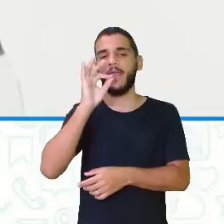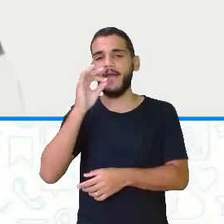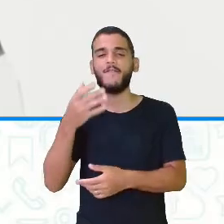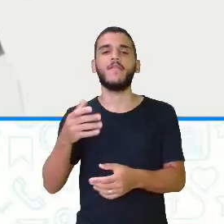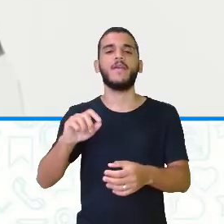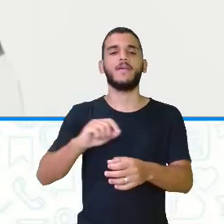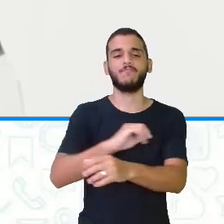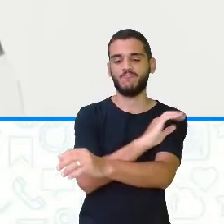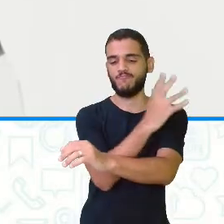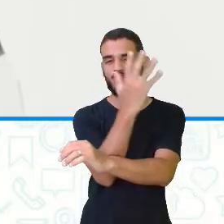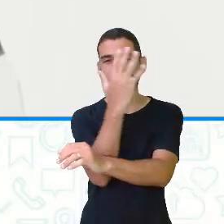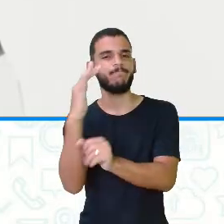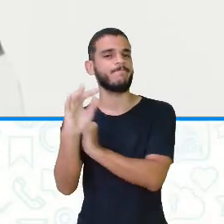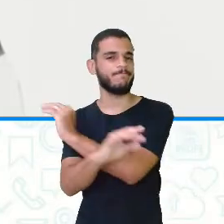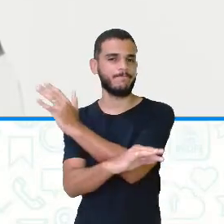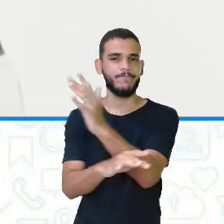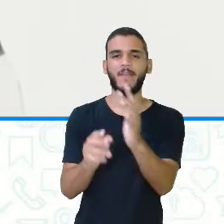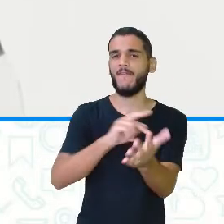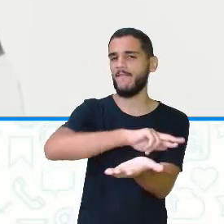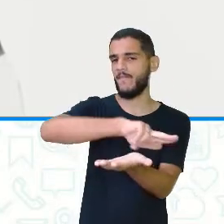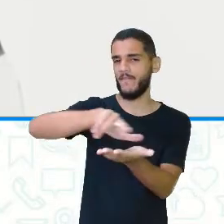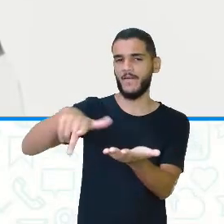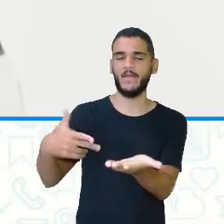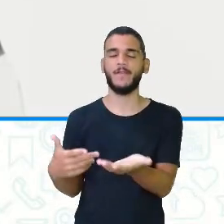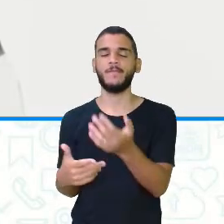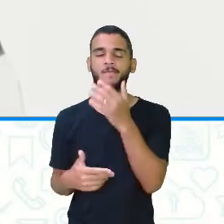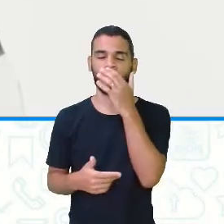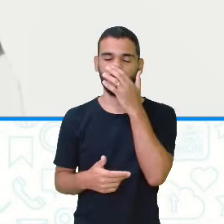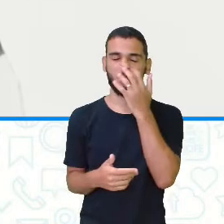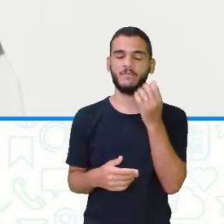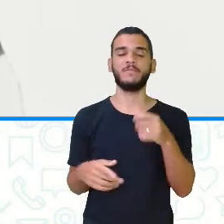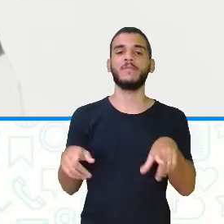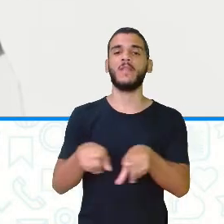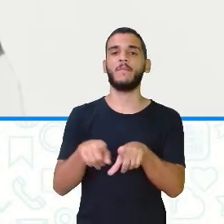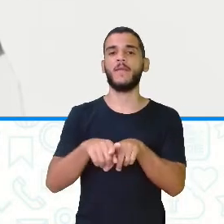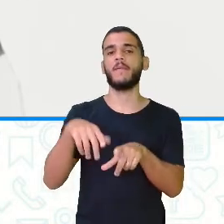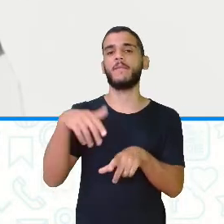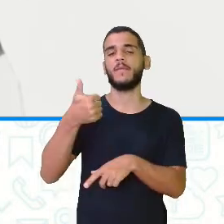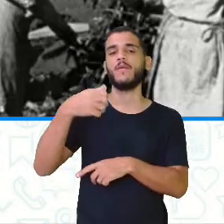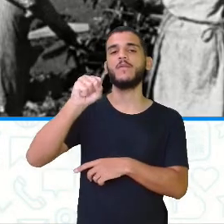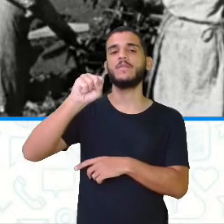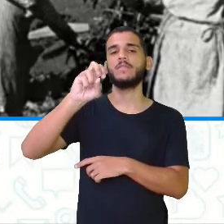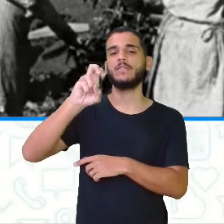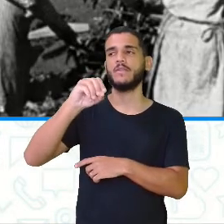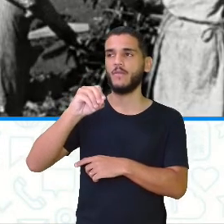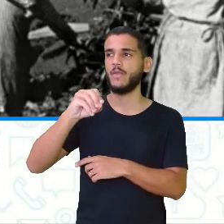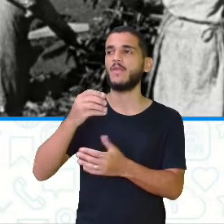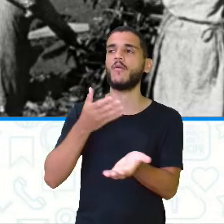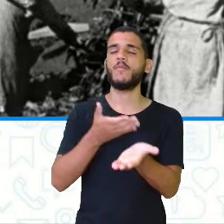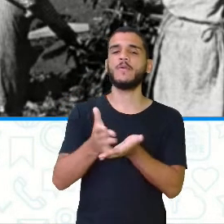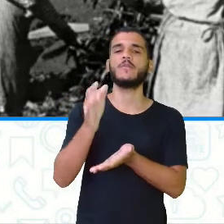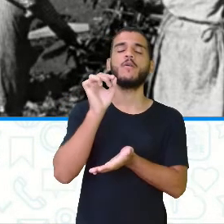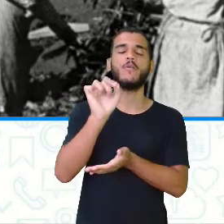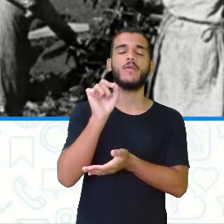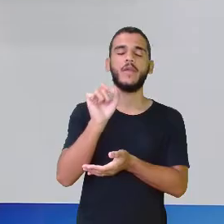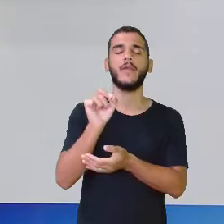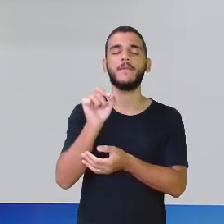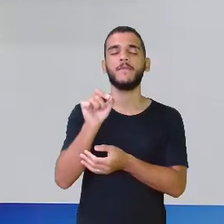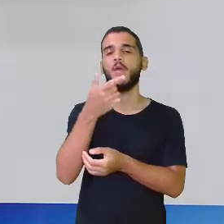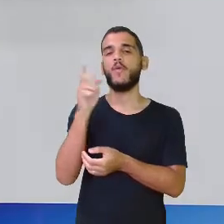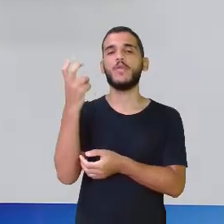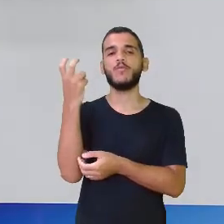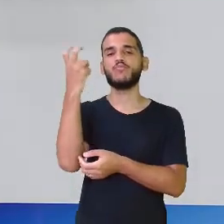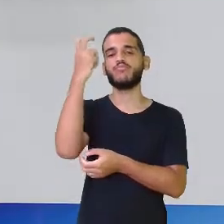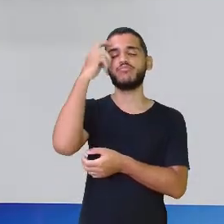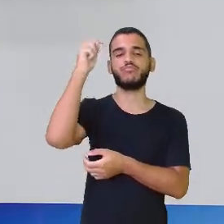em 1850, começou a chegar os árabes aqui, que é uma outra cultura riquíssima e que a gente pouco conhece aqui.